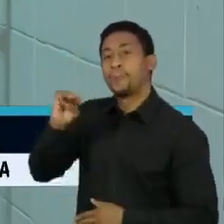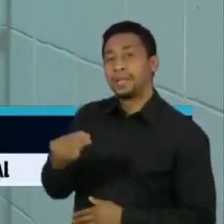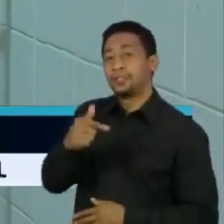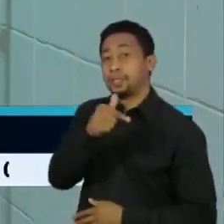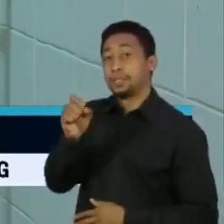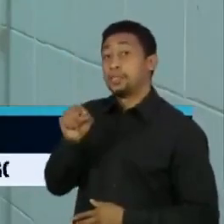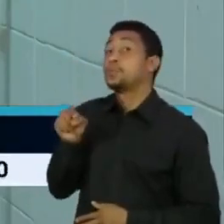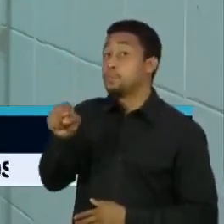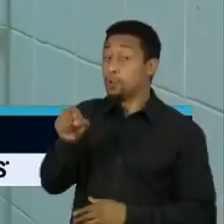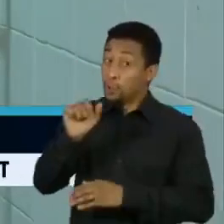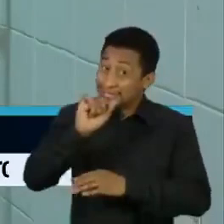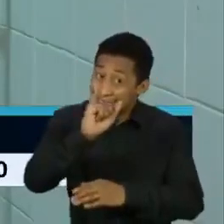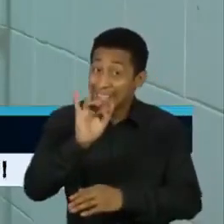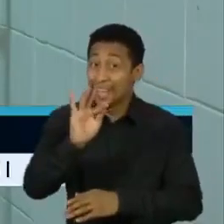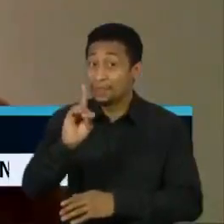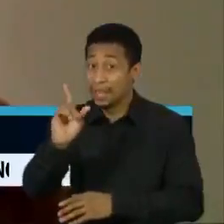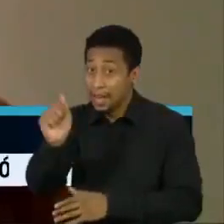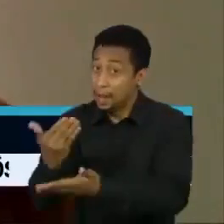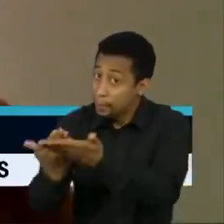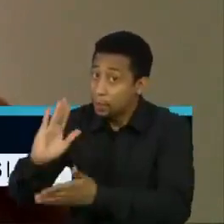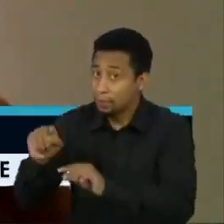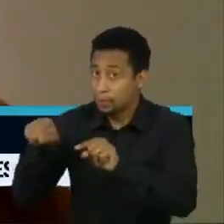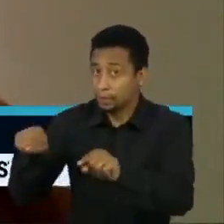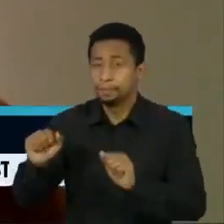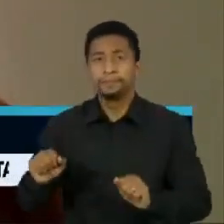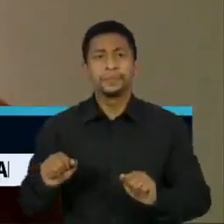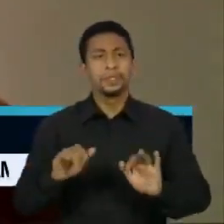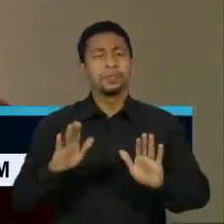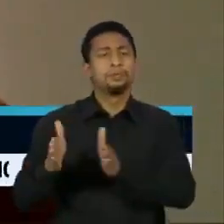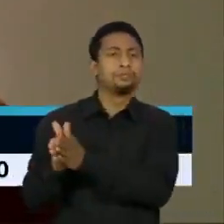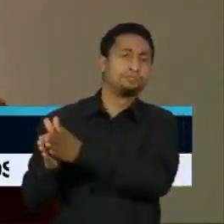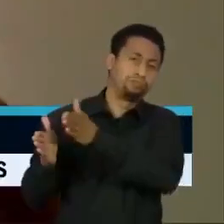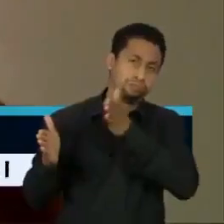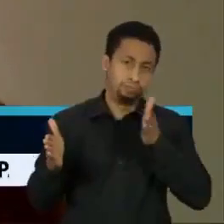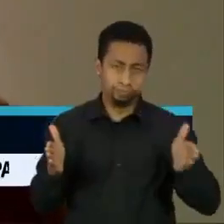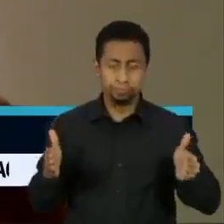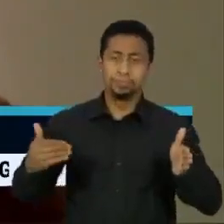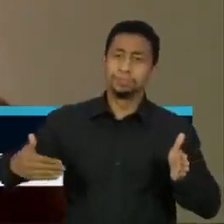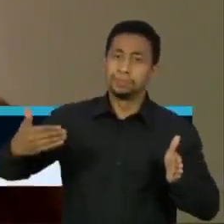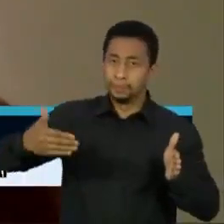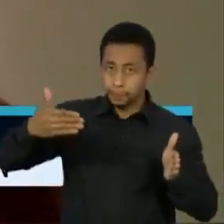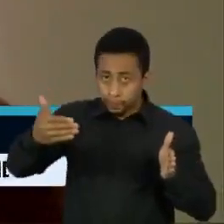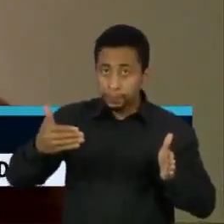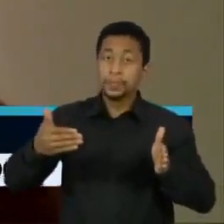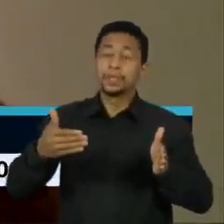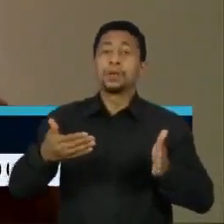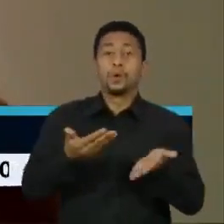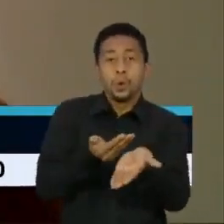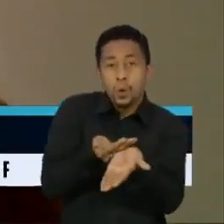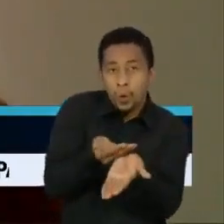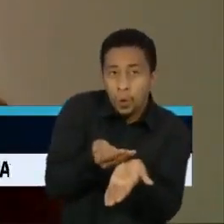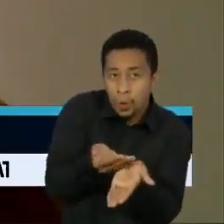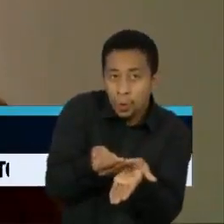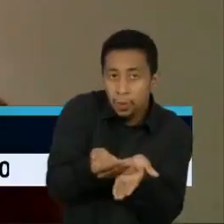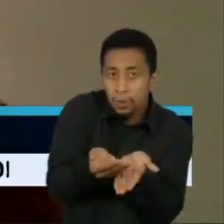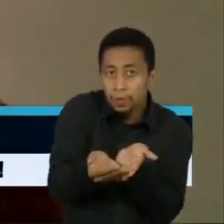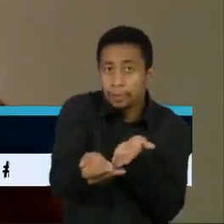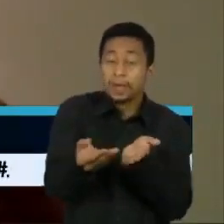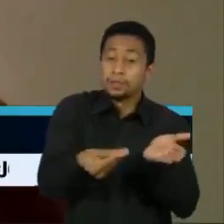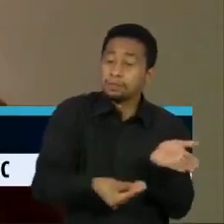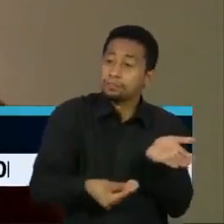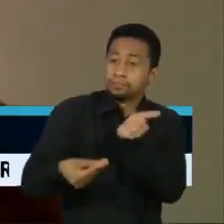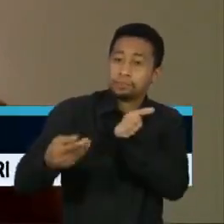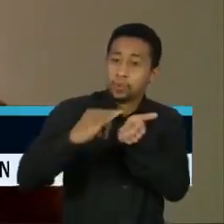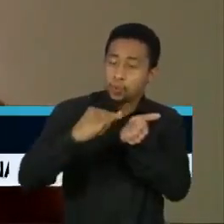caso seja autorizado pela FDA. O que a gente passa agora em diante é a submissão do uso